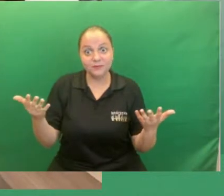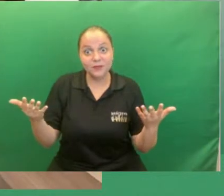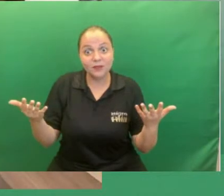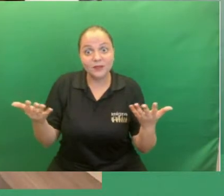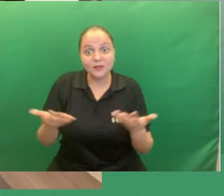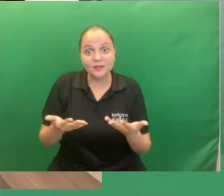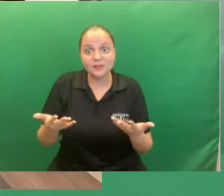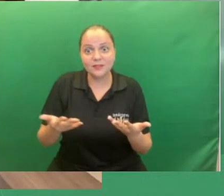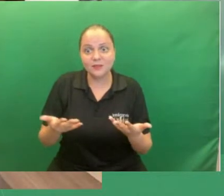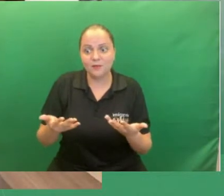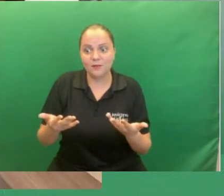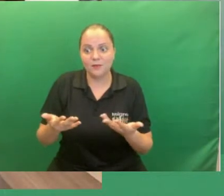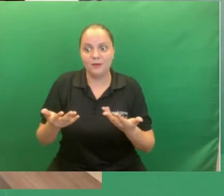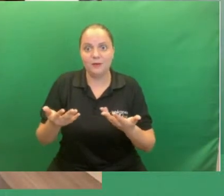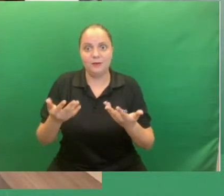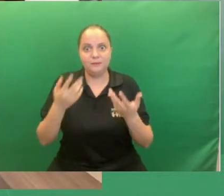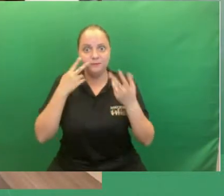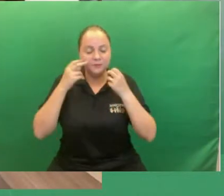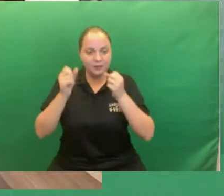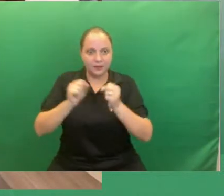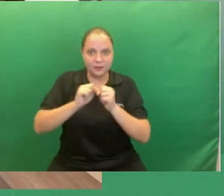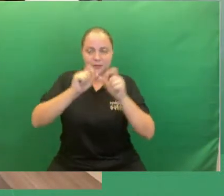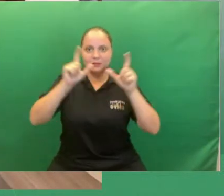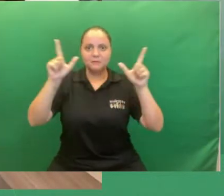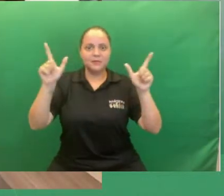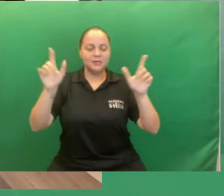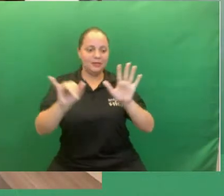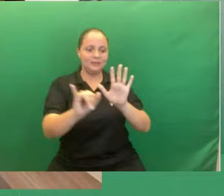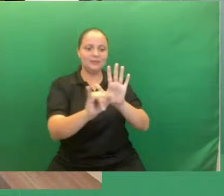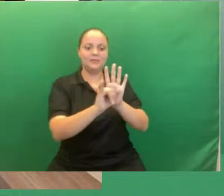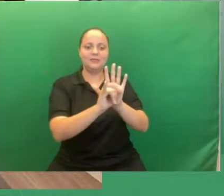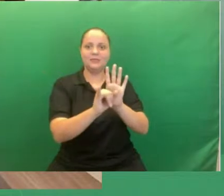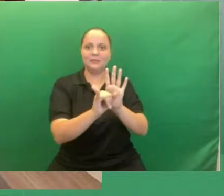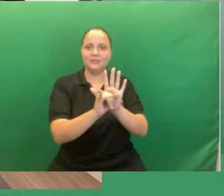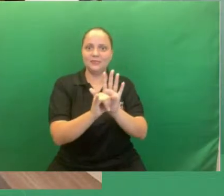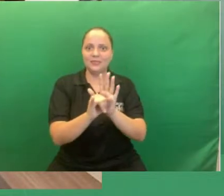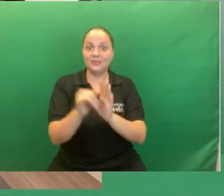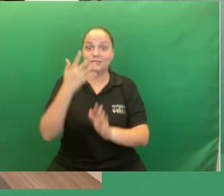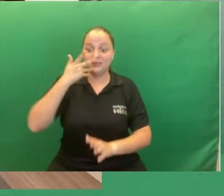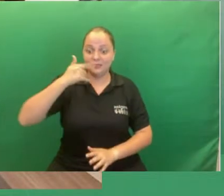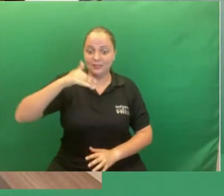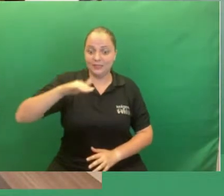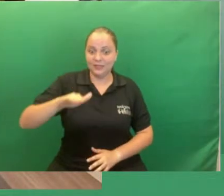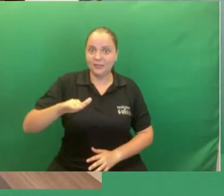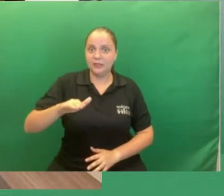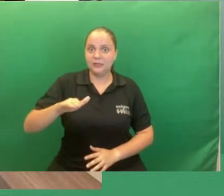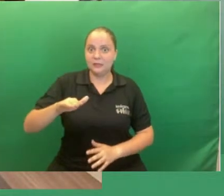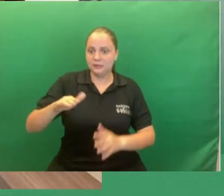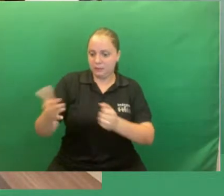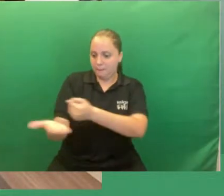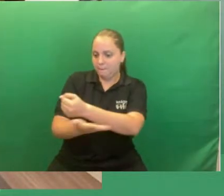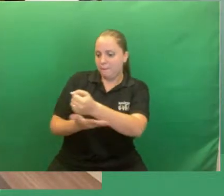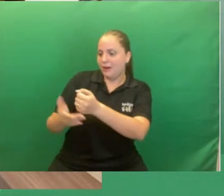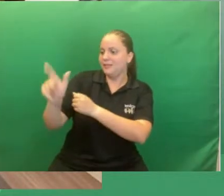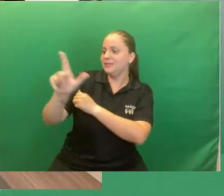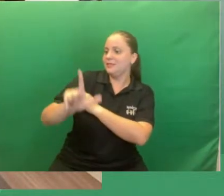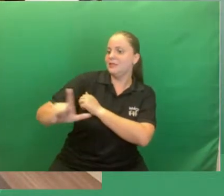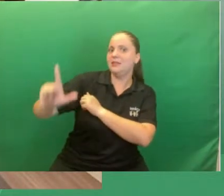Criança a Partir da Literatura Infantil. Roberta, eu vou pedir que você enriquece com a sua autodescrição, tá bom?